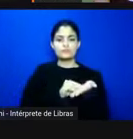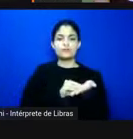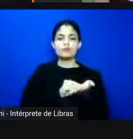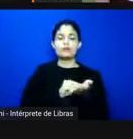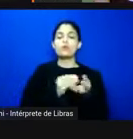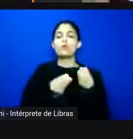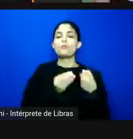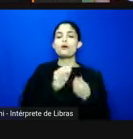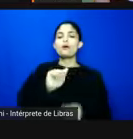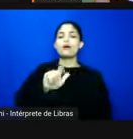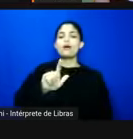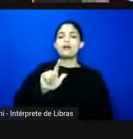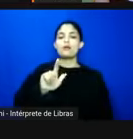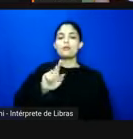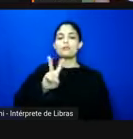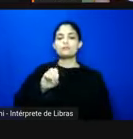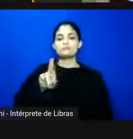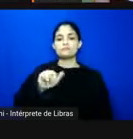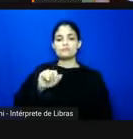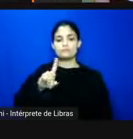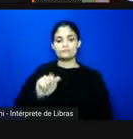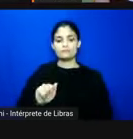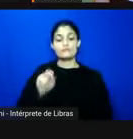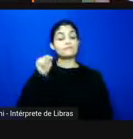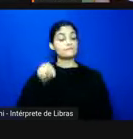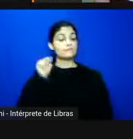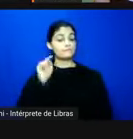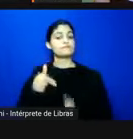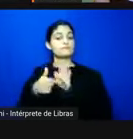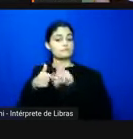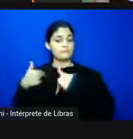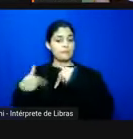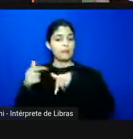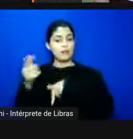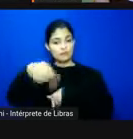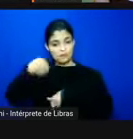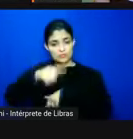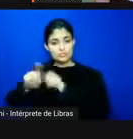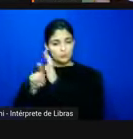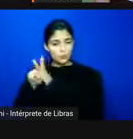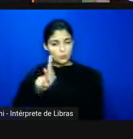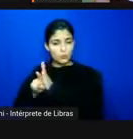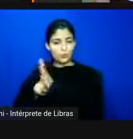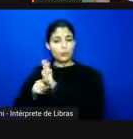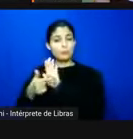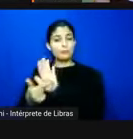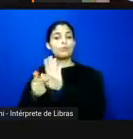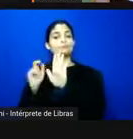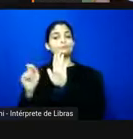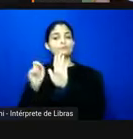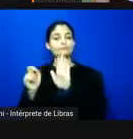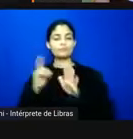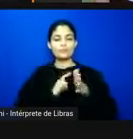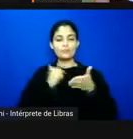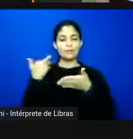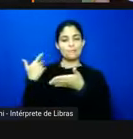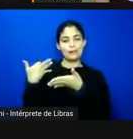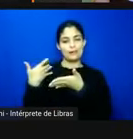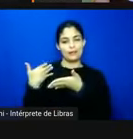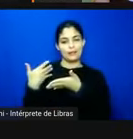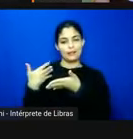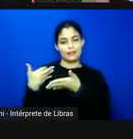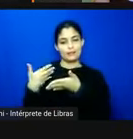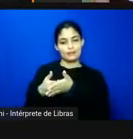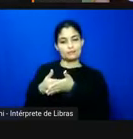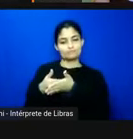trabalho que vocês fazem demonstram que uma série de camadas né de temporalidades vão